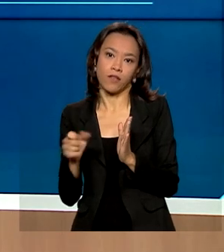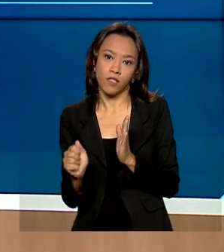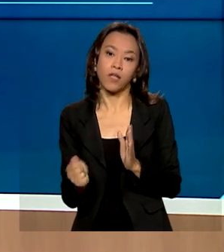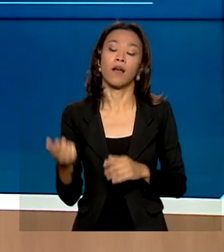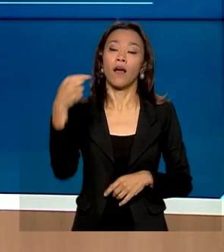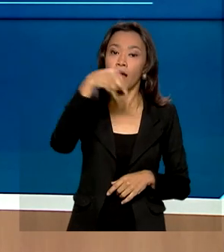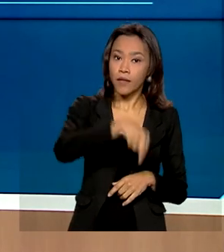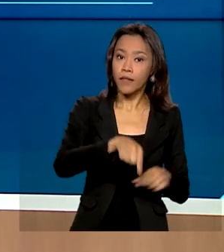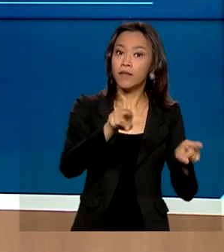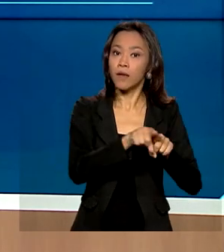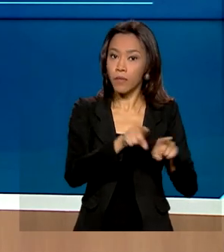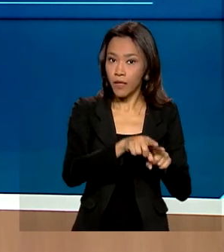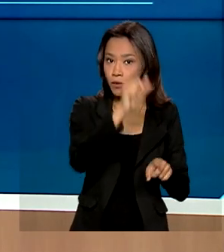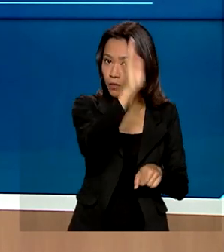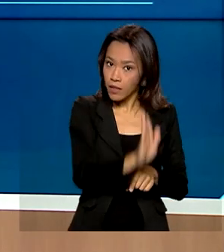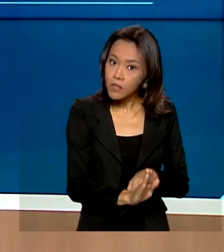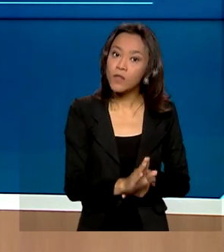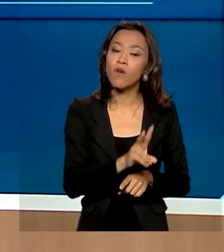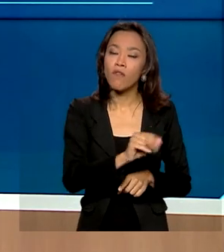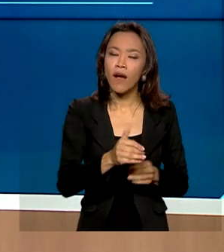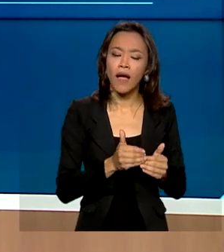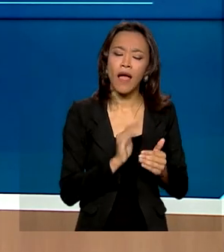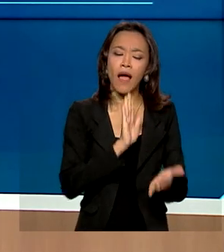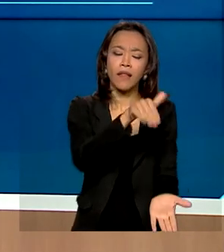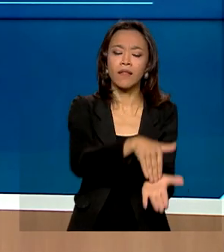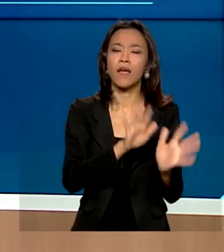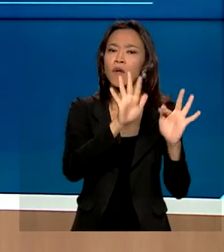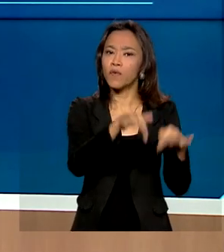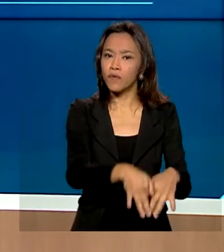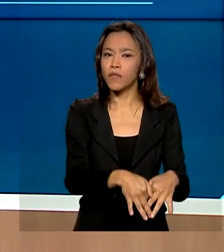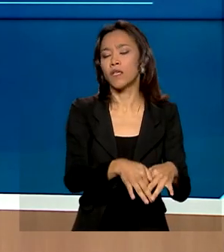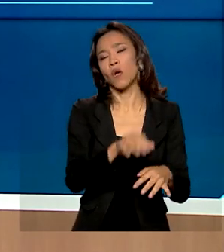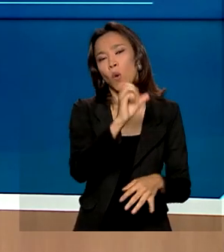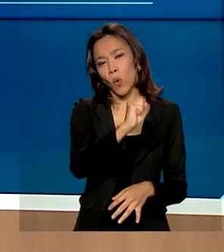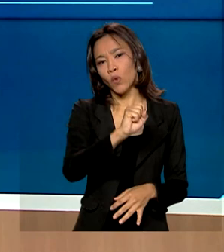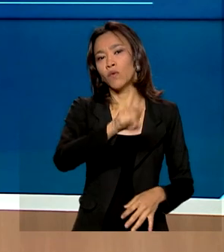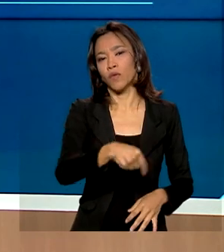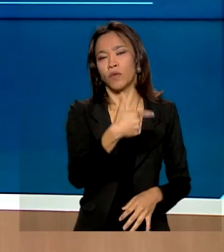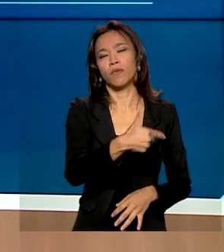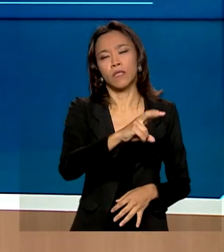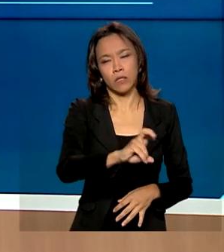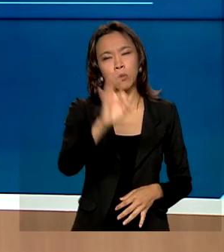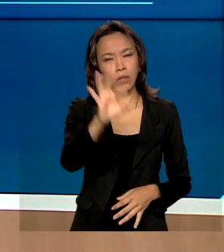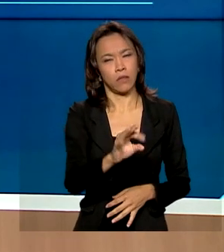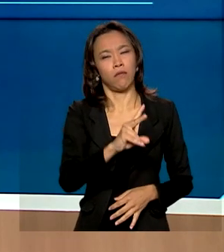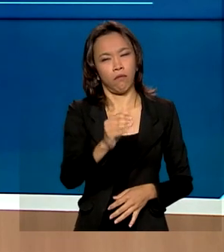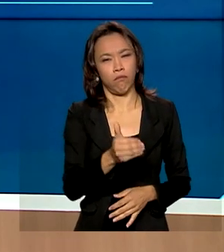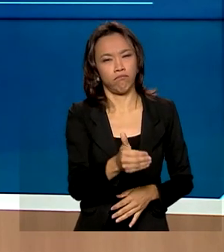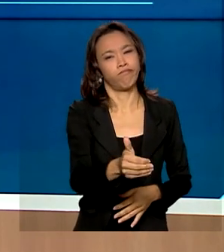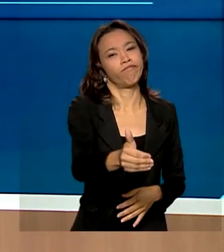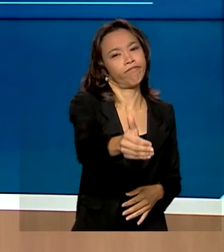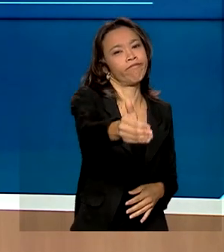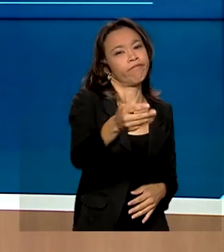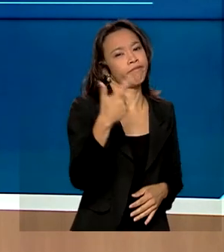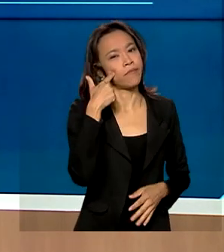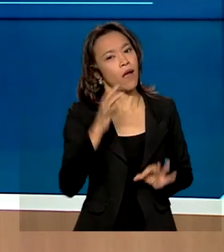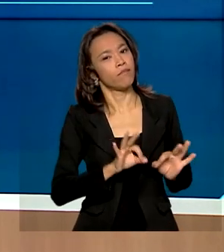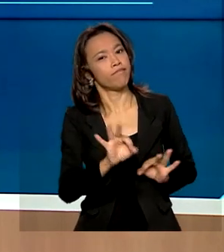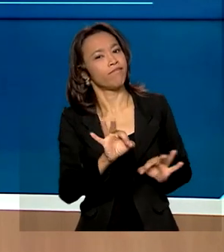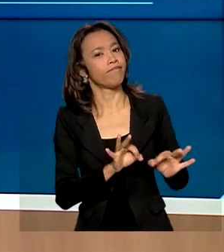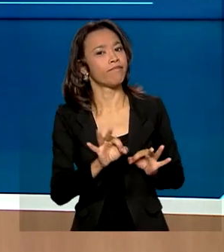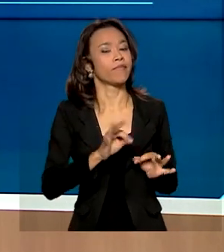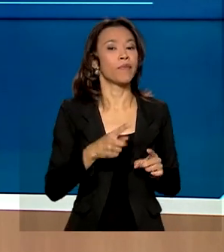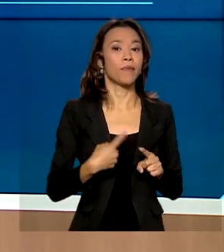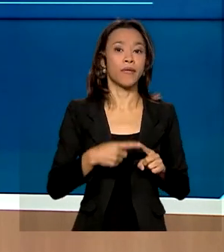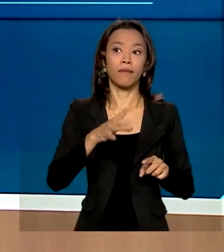menos convergentes de que a taxa de juros deve chegar ao final do ano, alguma coisa em torno de 8,25%, e isso é uma certa, até certo ponto, uma certa